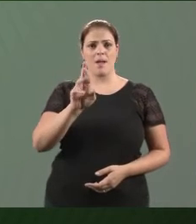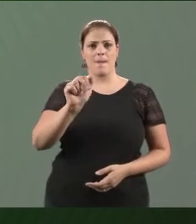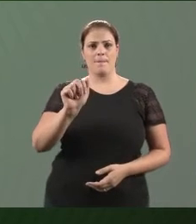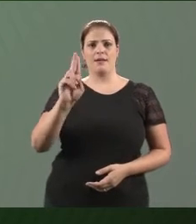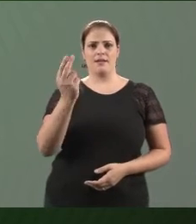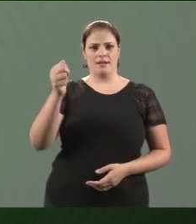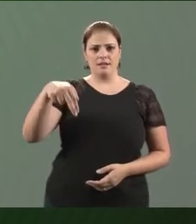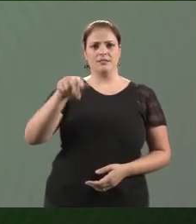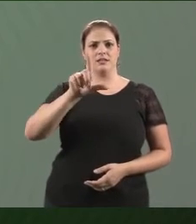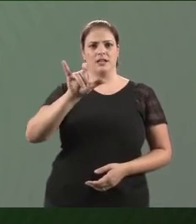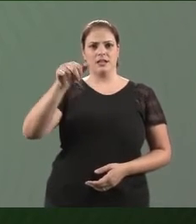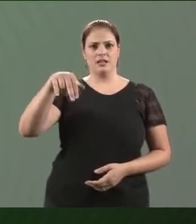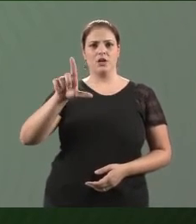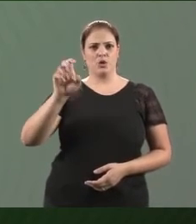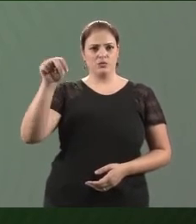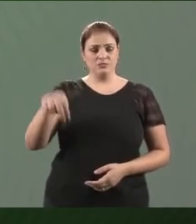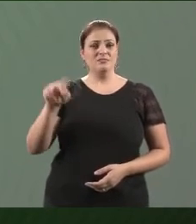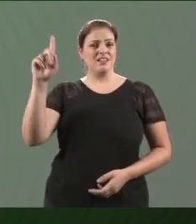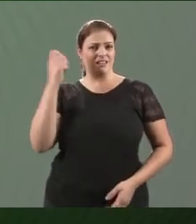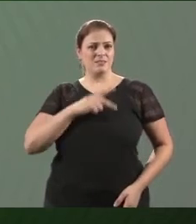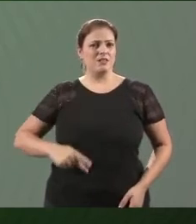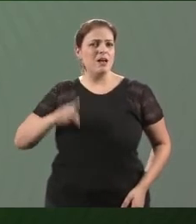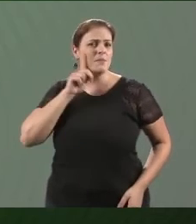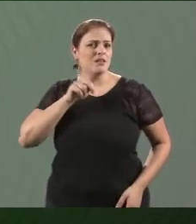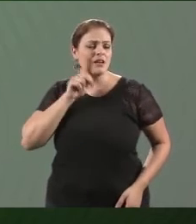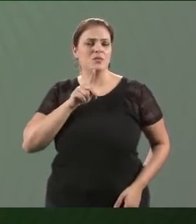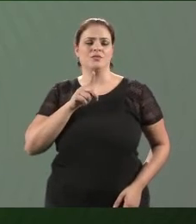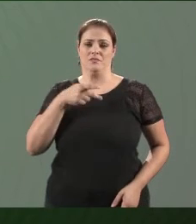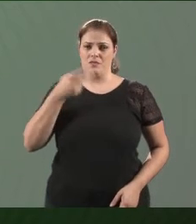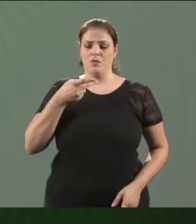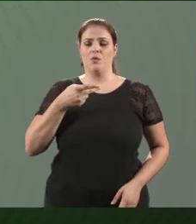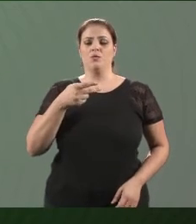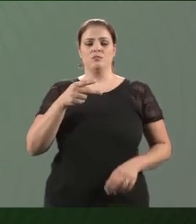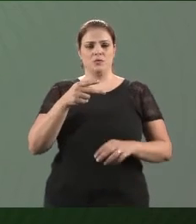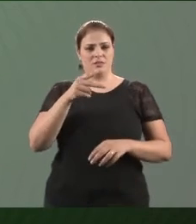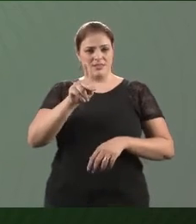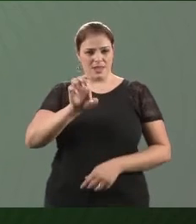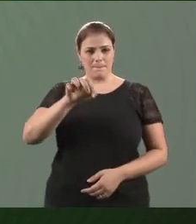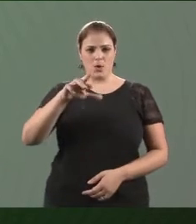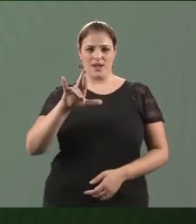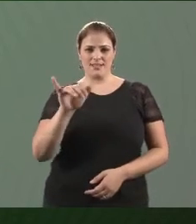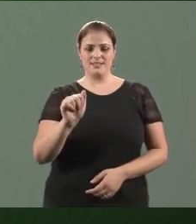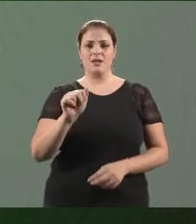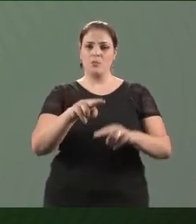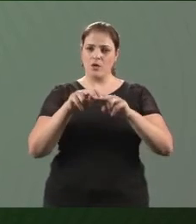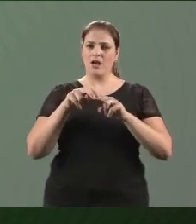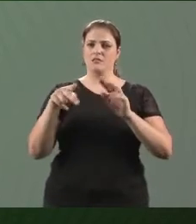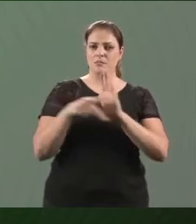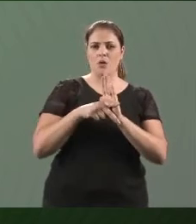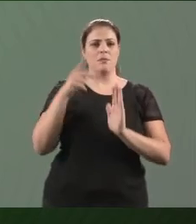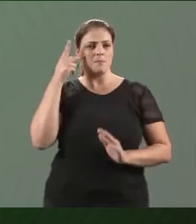importante presidente americano, a democracia é o governo do povo, pelo povo e para o povo.